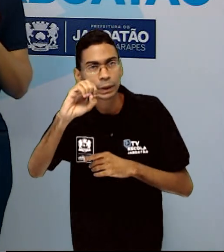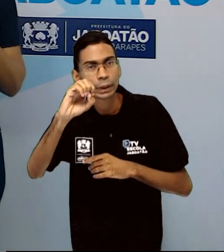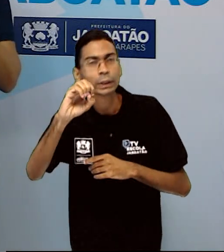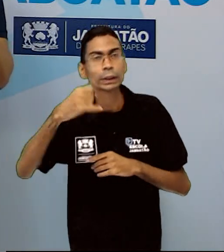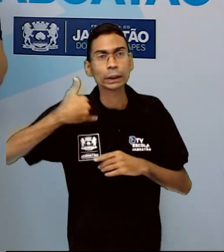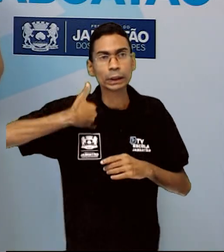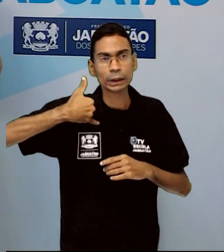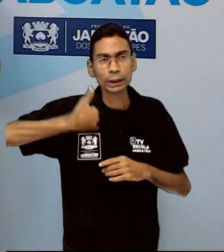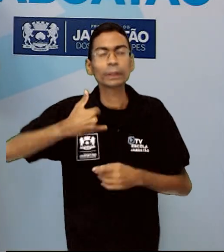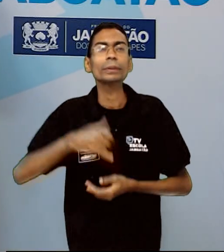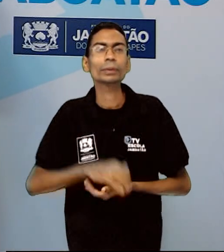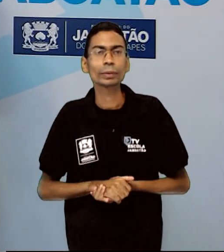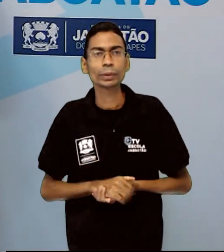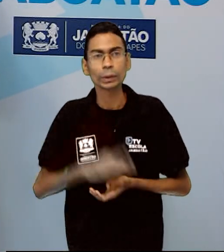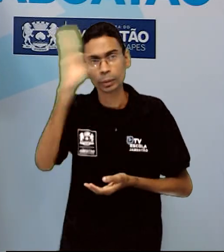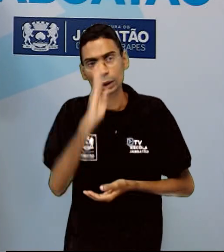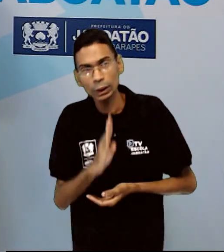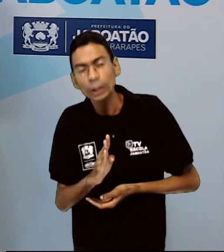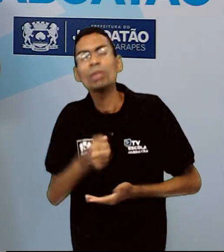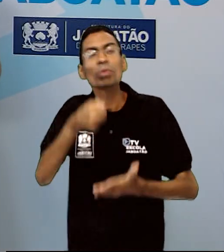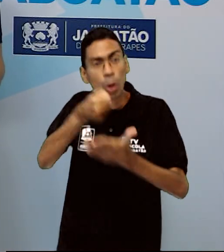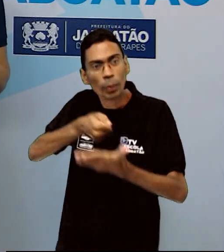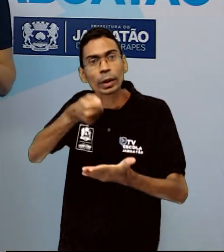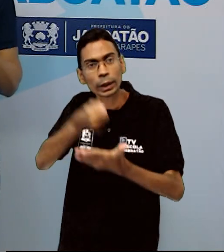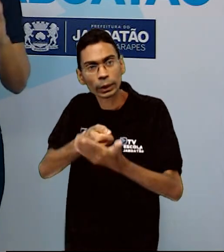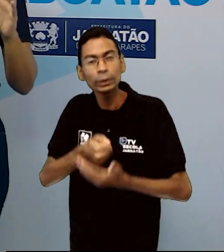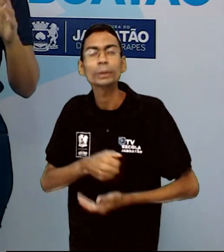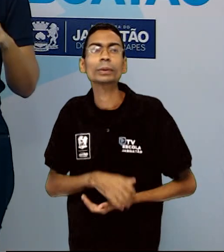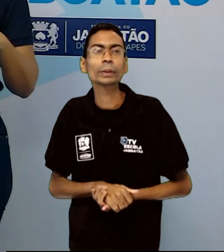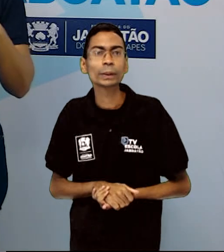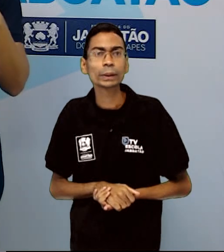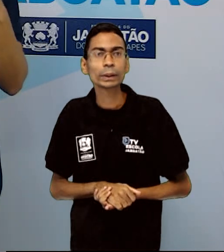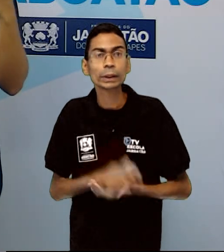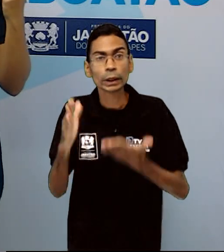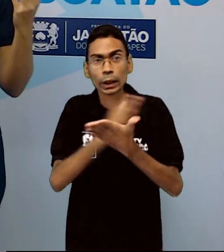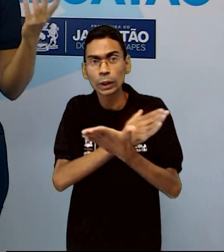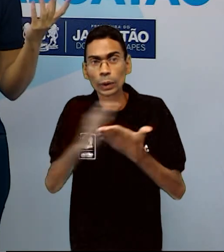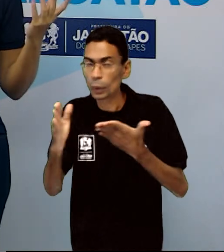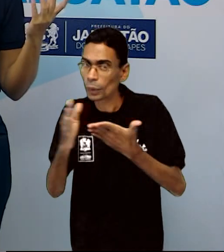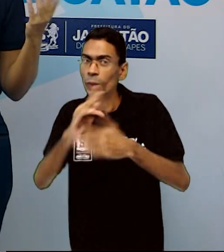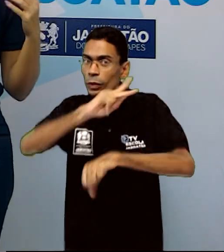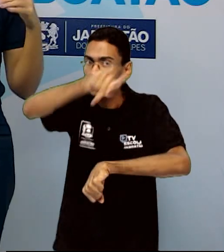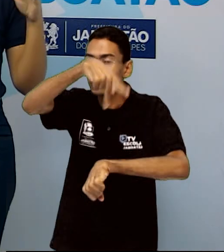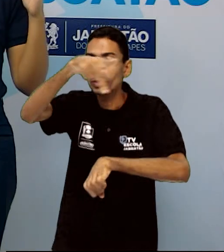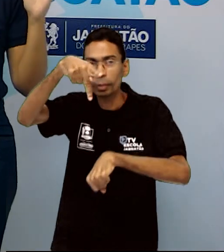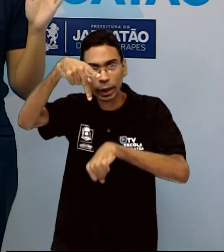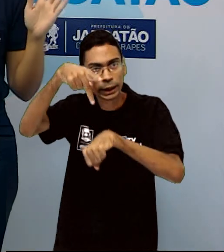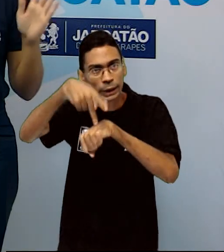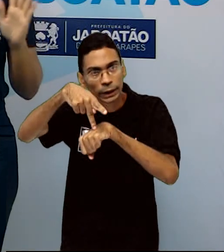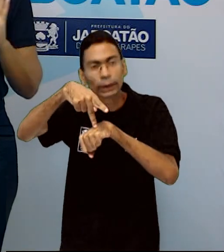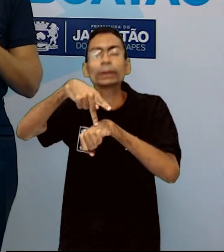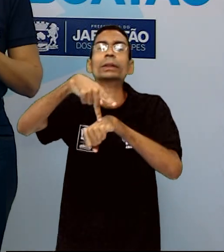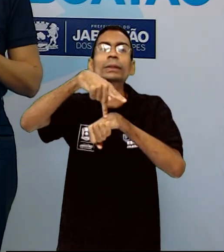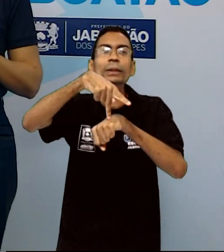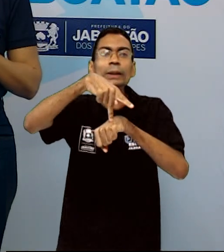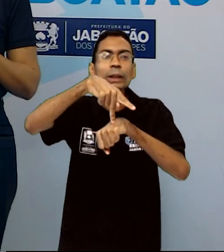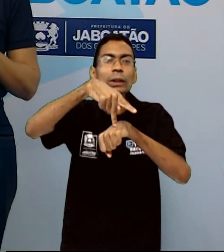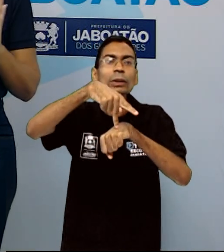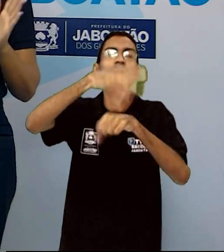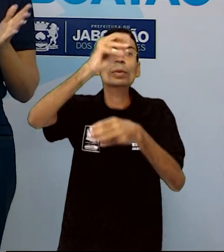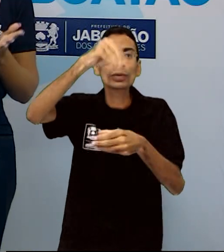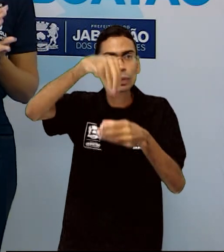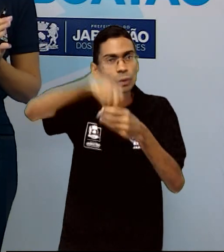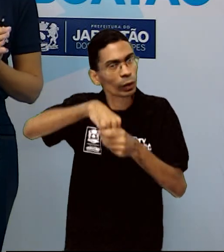Brasil, o voto é obrigatório. Em algumas outras nações, mundo afora, o